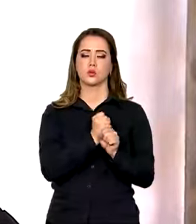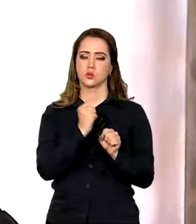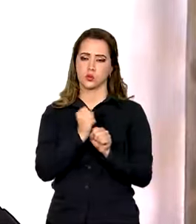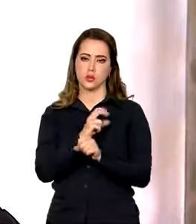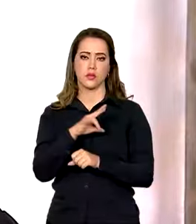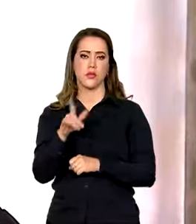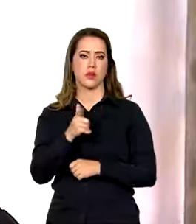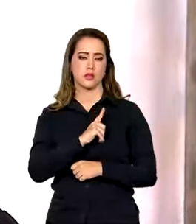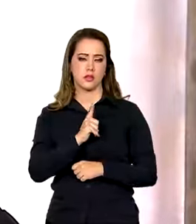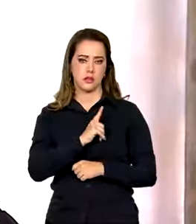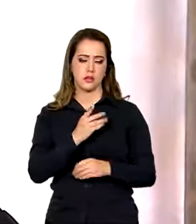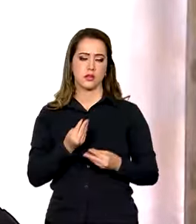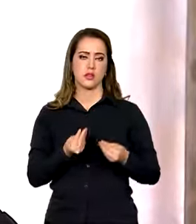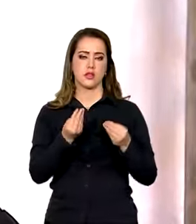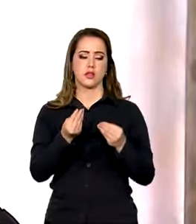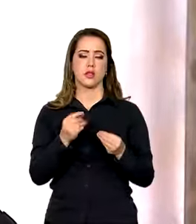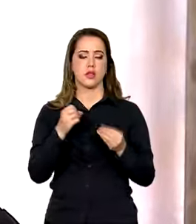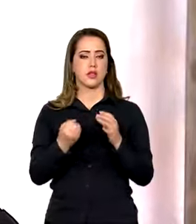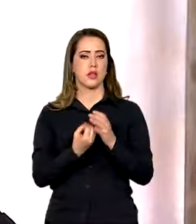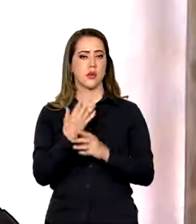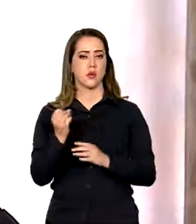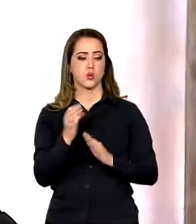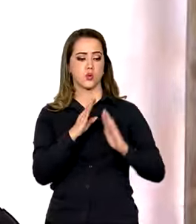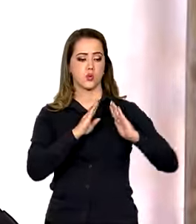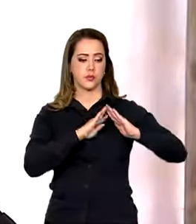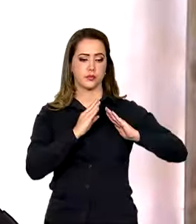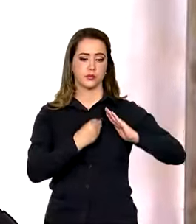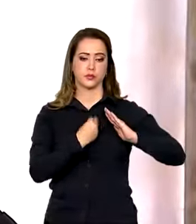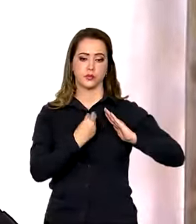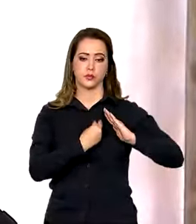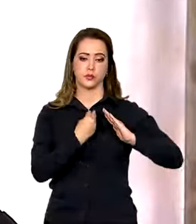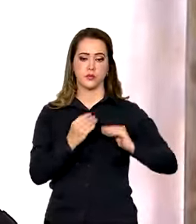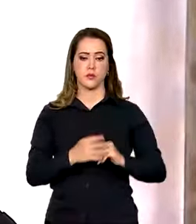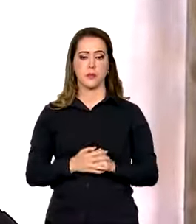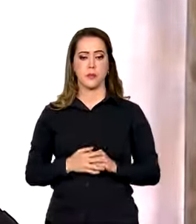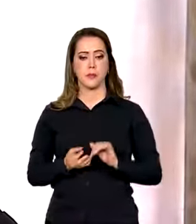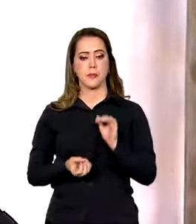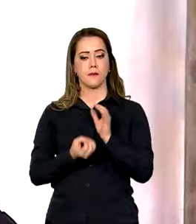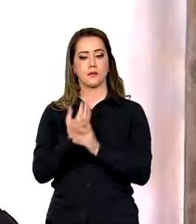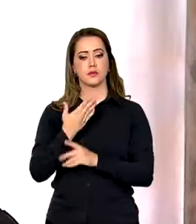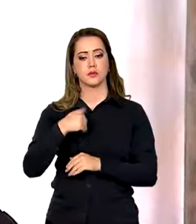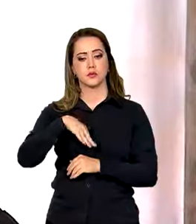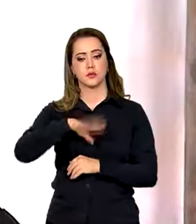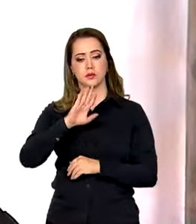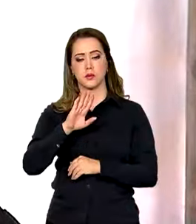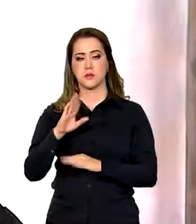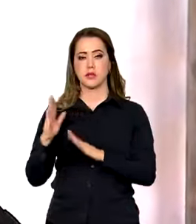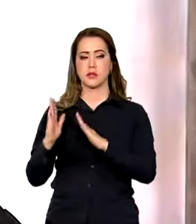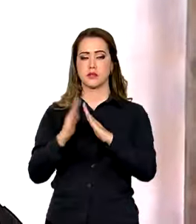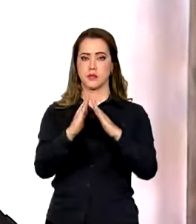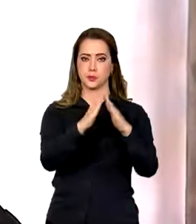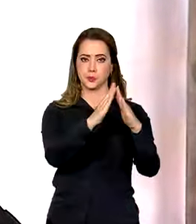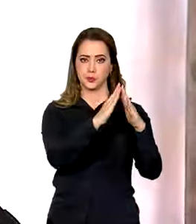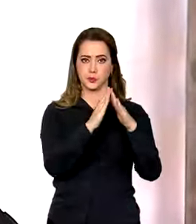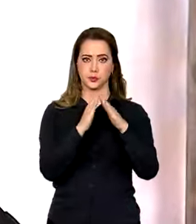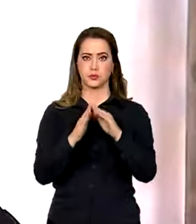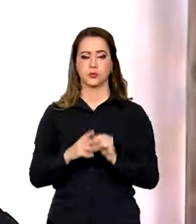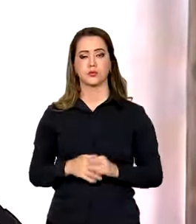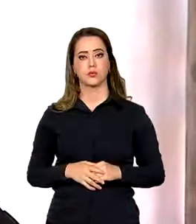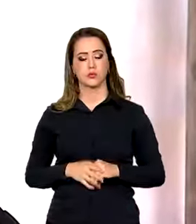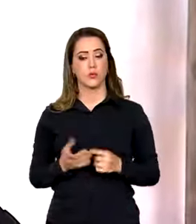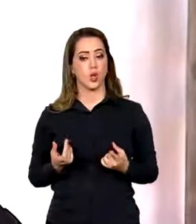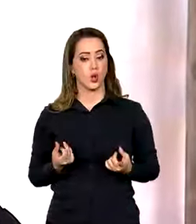Lançamos o novo Minha Casa Minha Vida para construir mais unidades. O